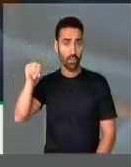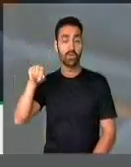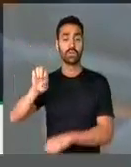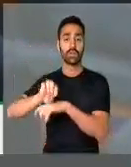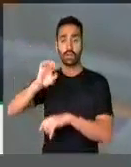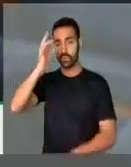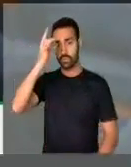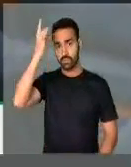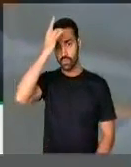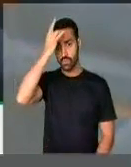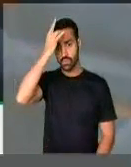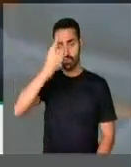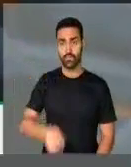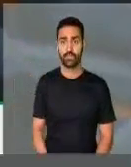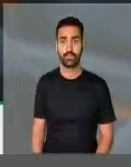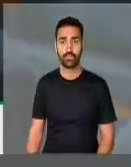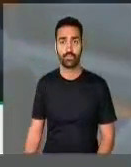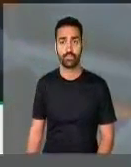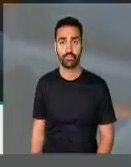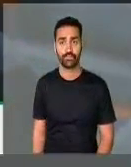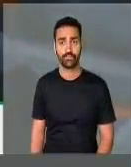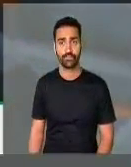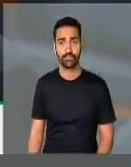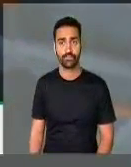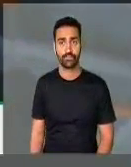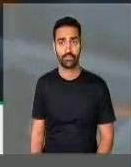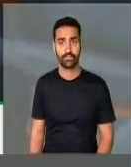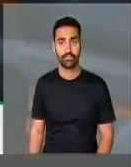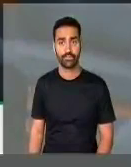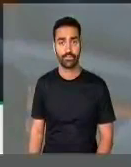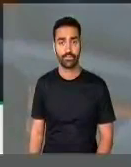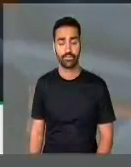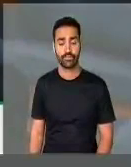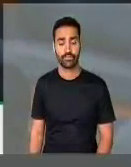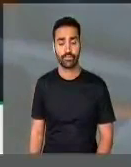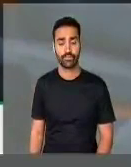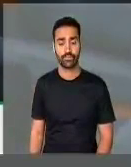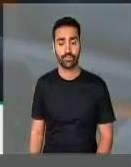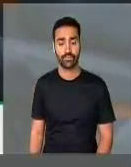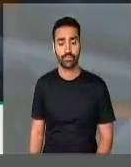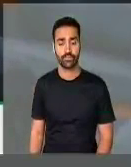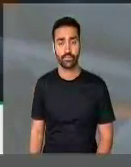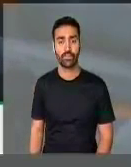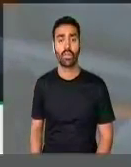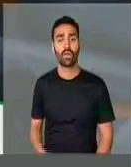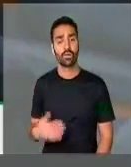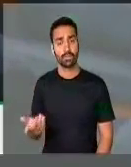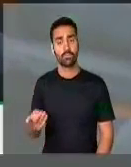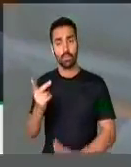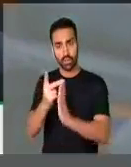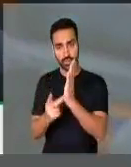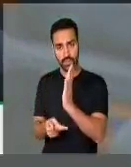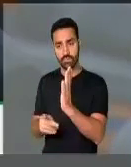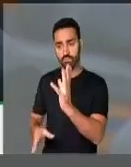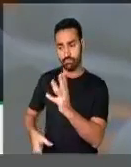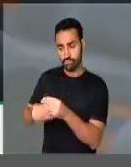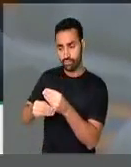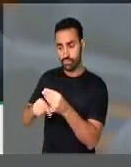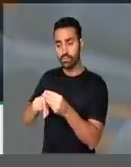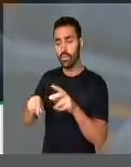do Espírito Santo. Senhor quero dizer que, apensado a esse projeto,